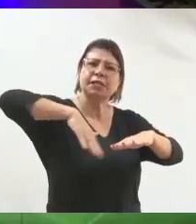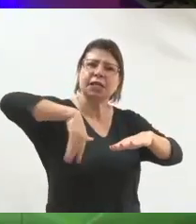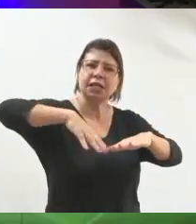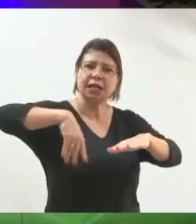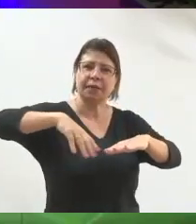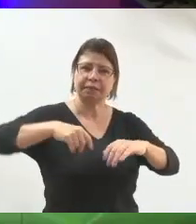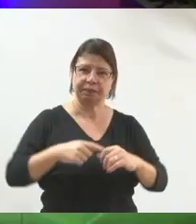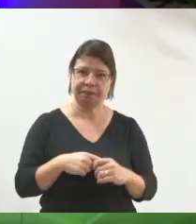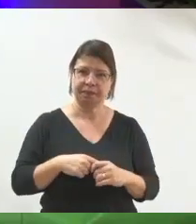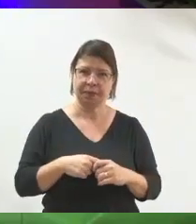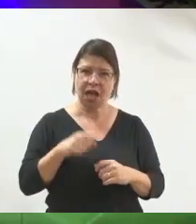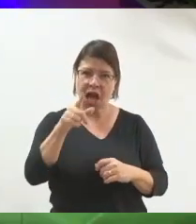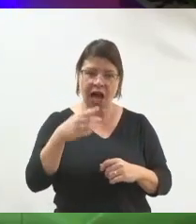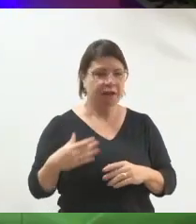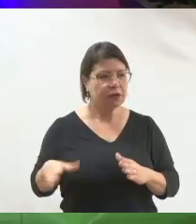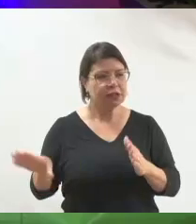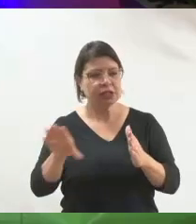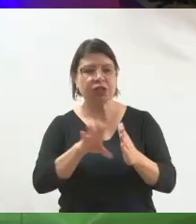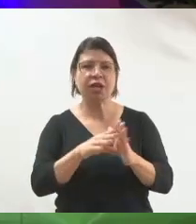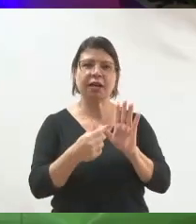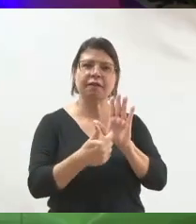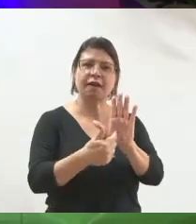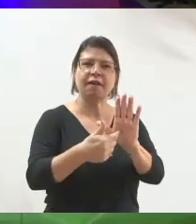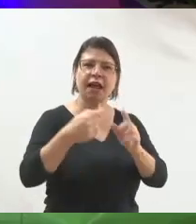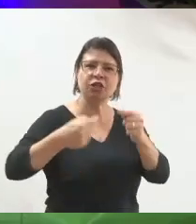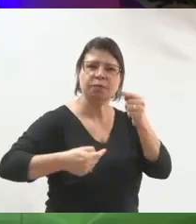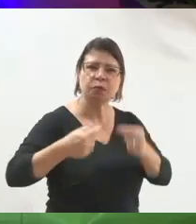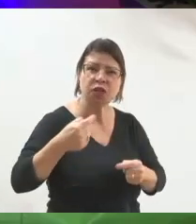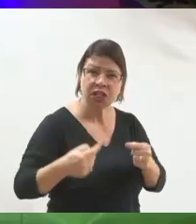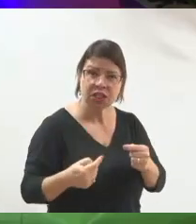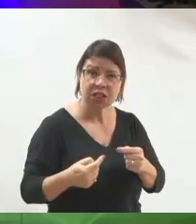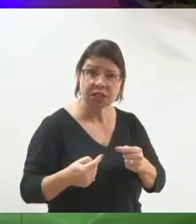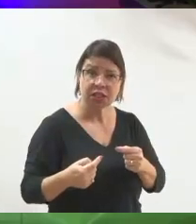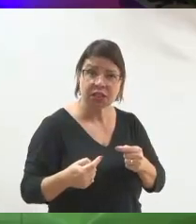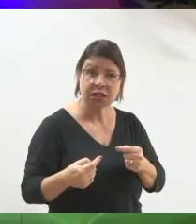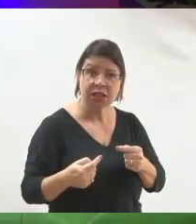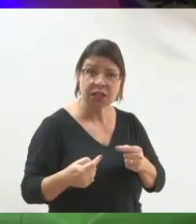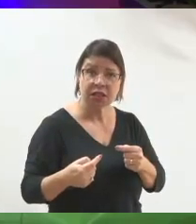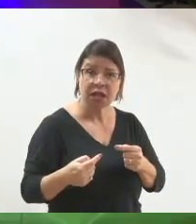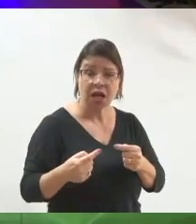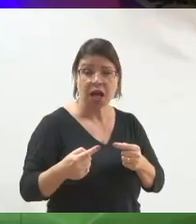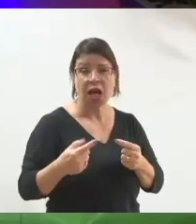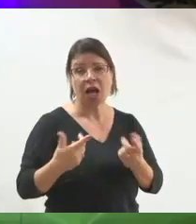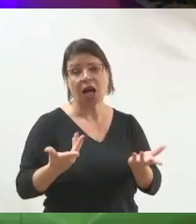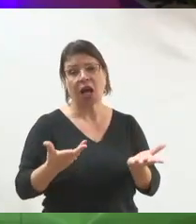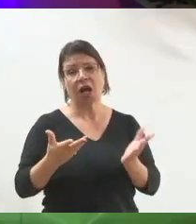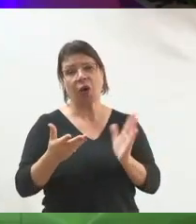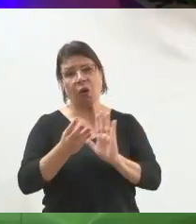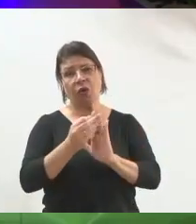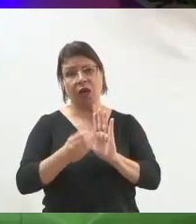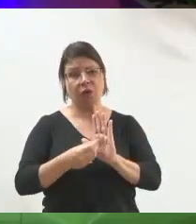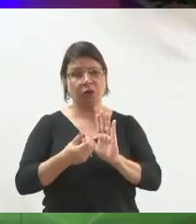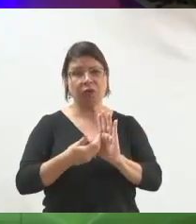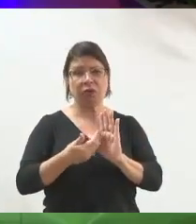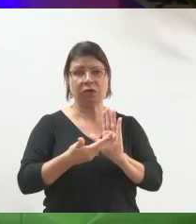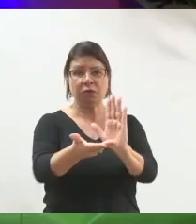que o conteúdo de vocês está legal o suficiente para isso? Então, quando você começa a fazer essa associação do que você tem